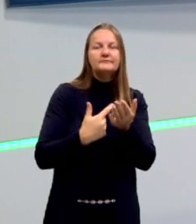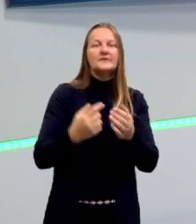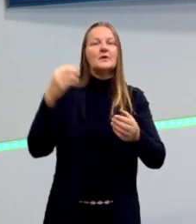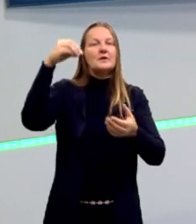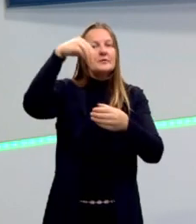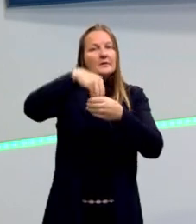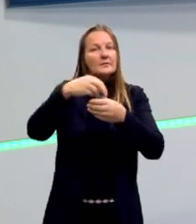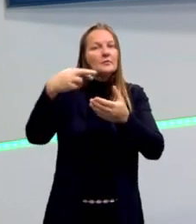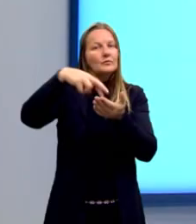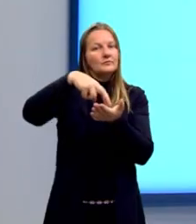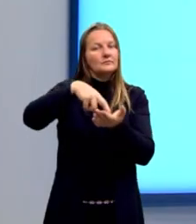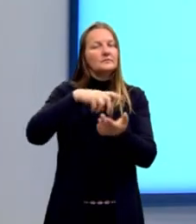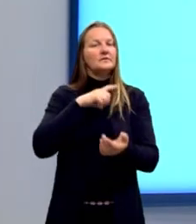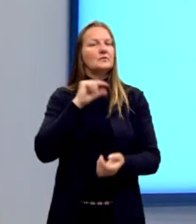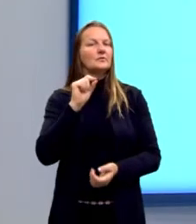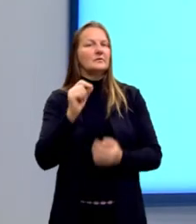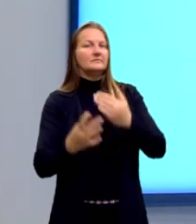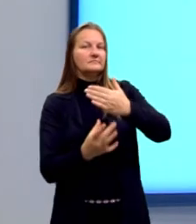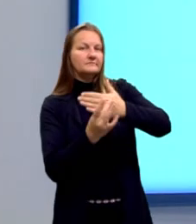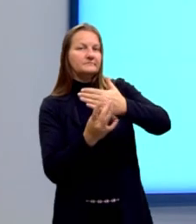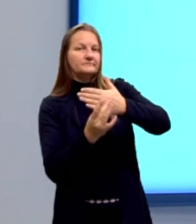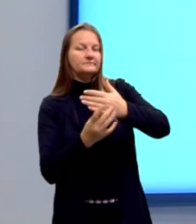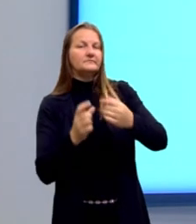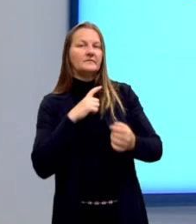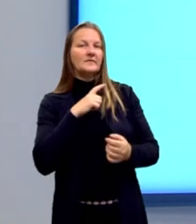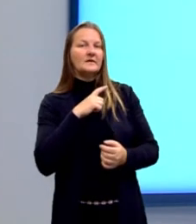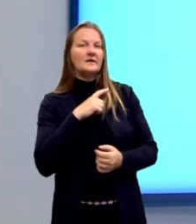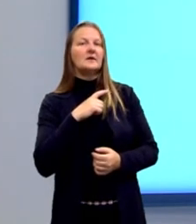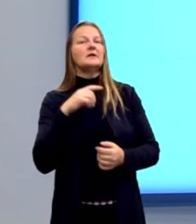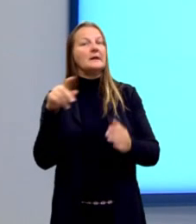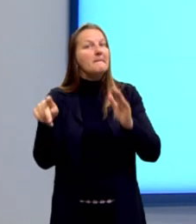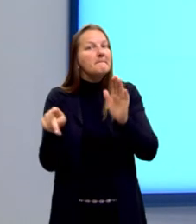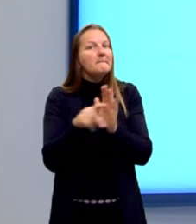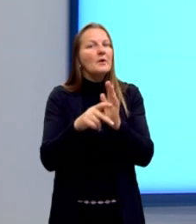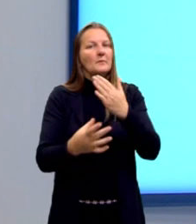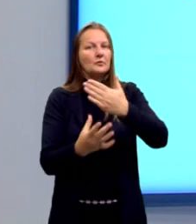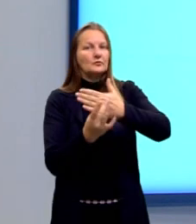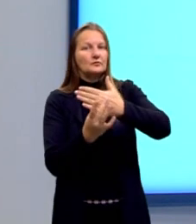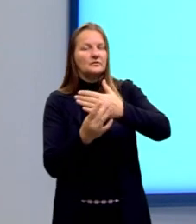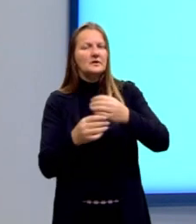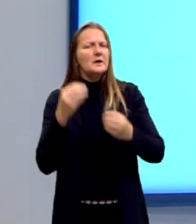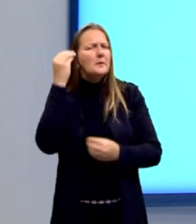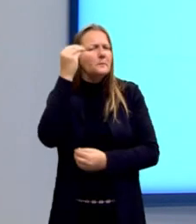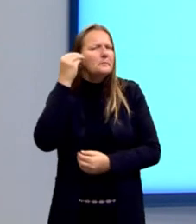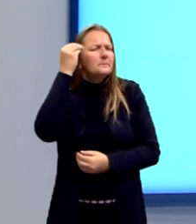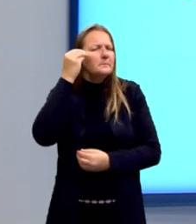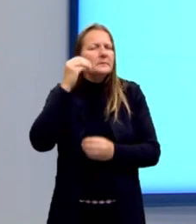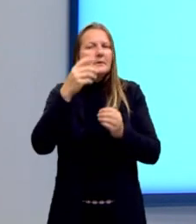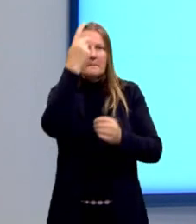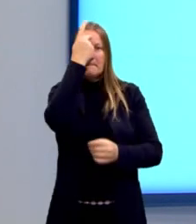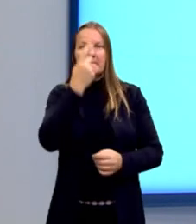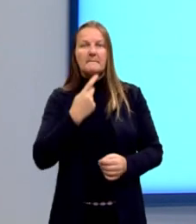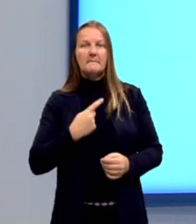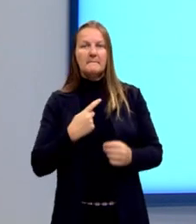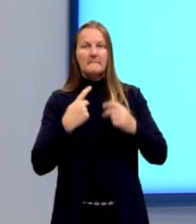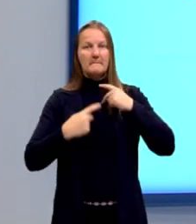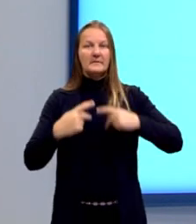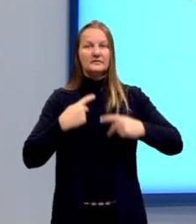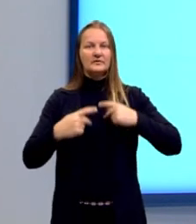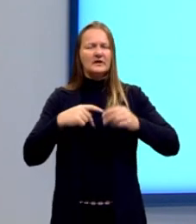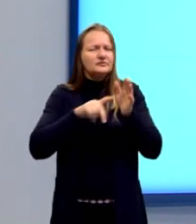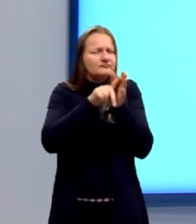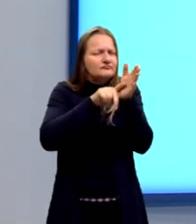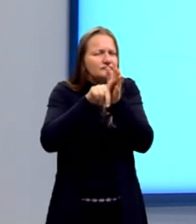Realismo, nós temos como estilo o próprio Realismo, que é uma análise psicológica das personagens. A gente